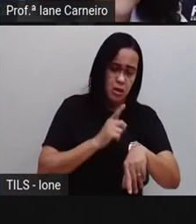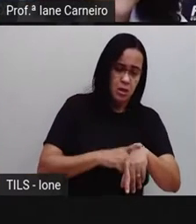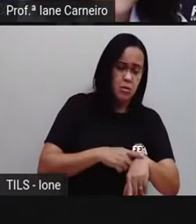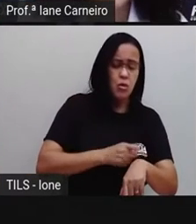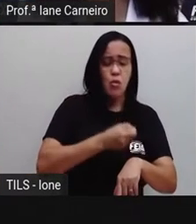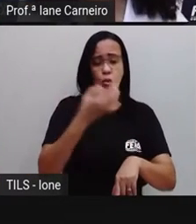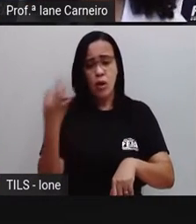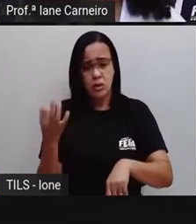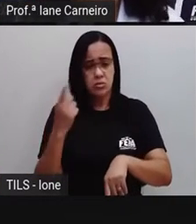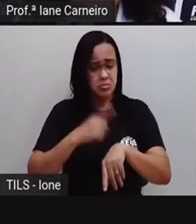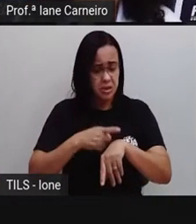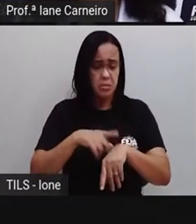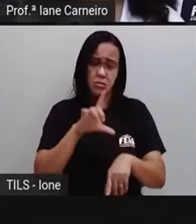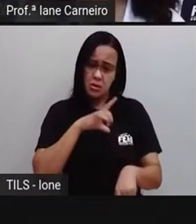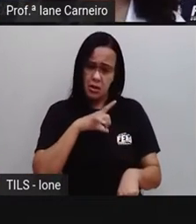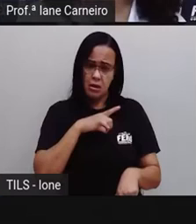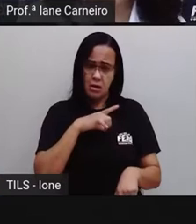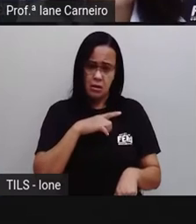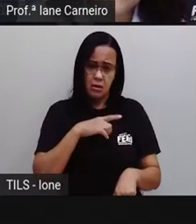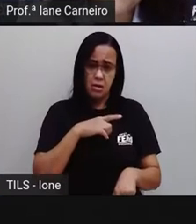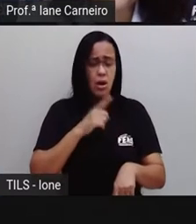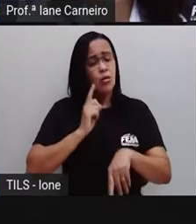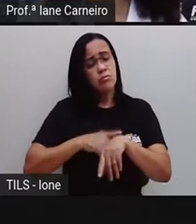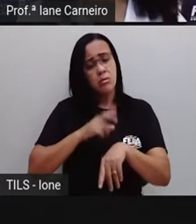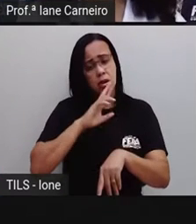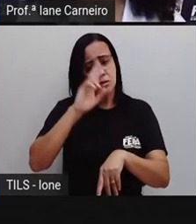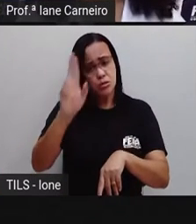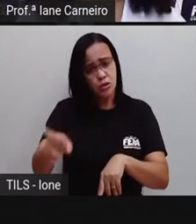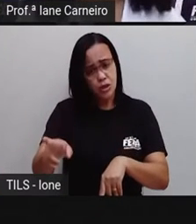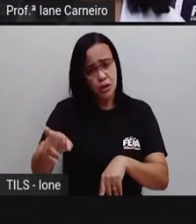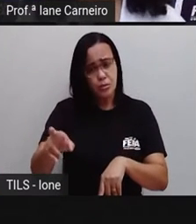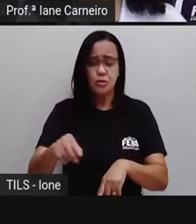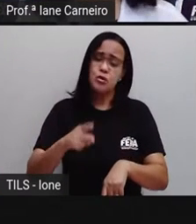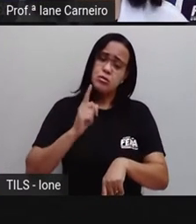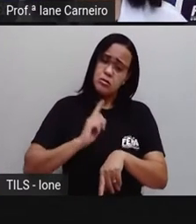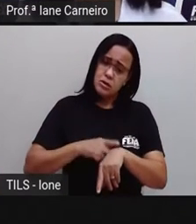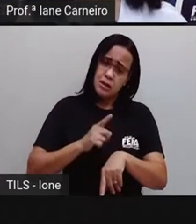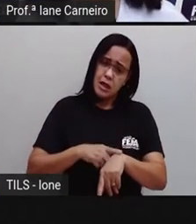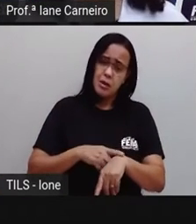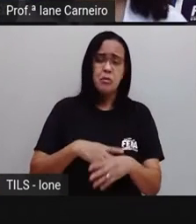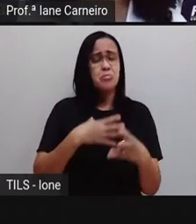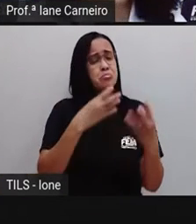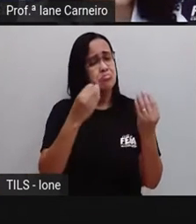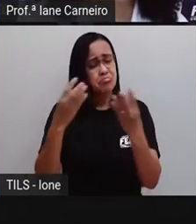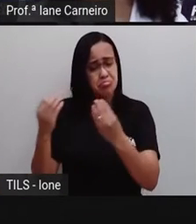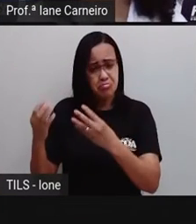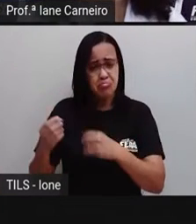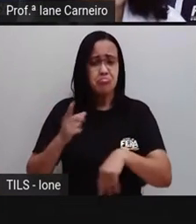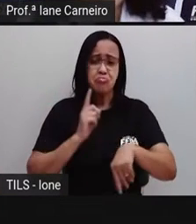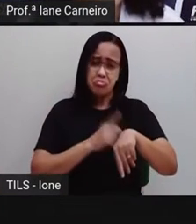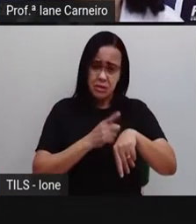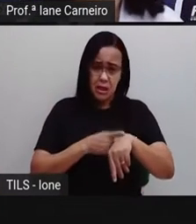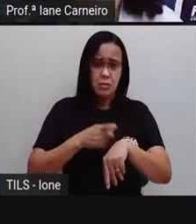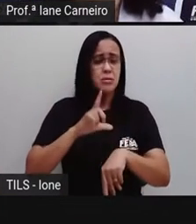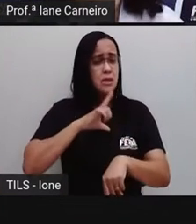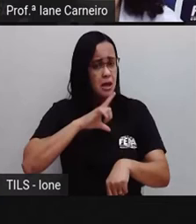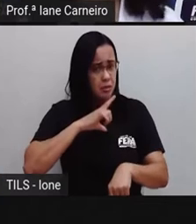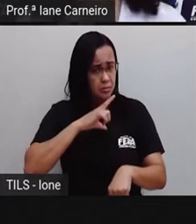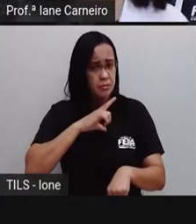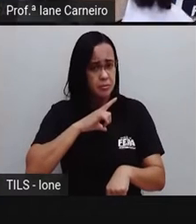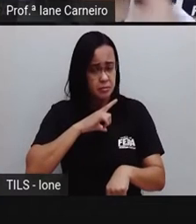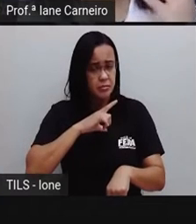tem? O tempo respondeu ao tempo, que o tempo tem tanto tempo quanto tempo o tempo tem,